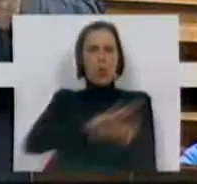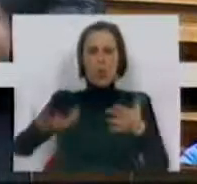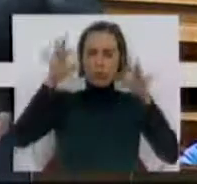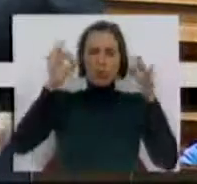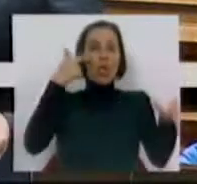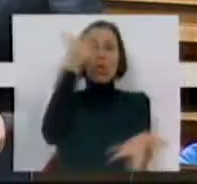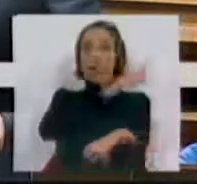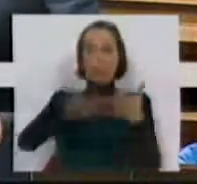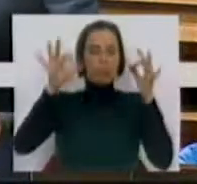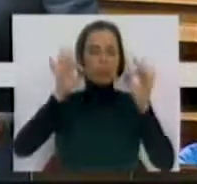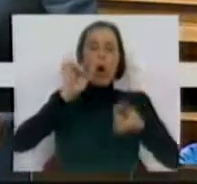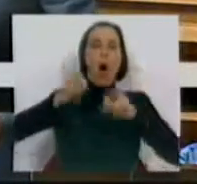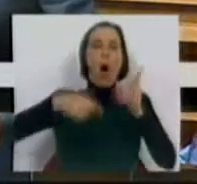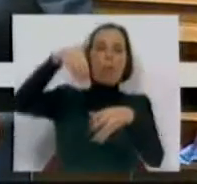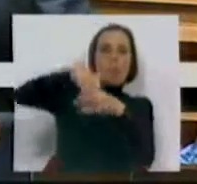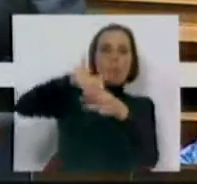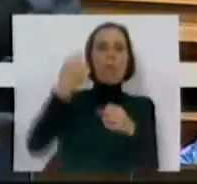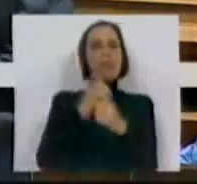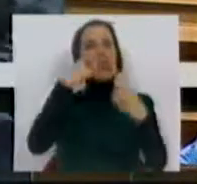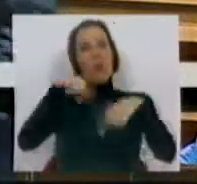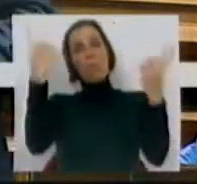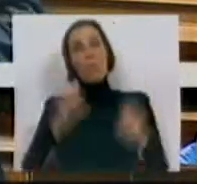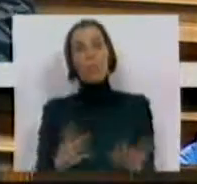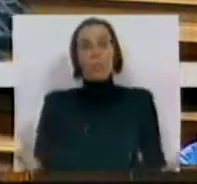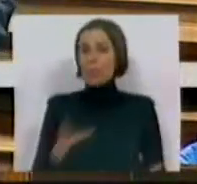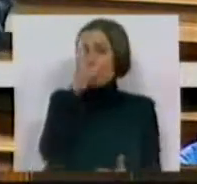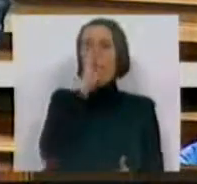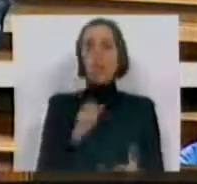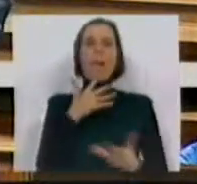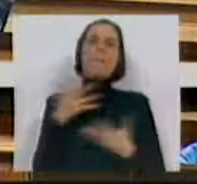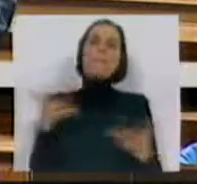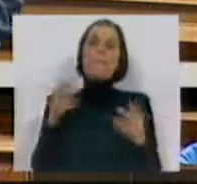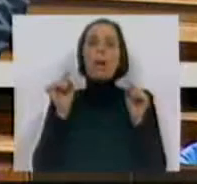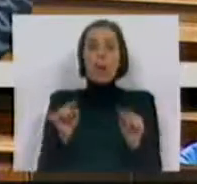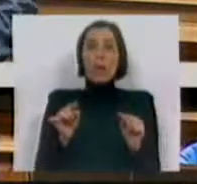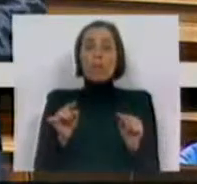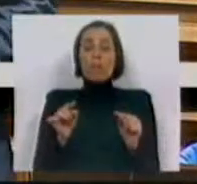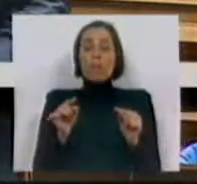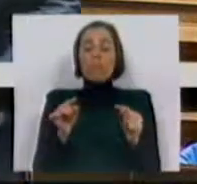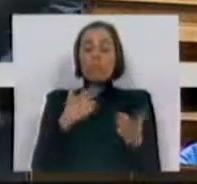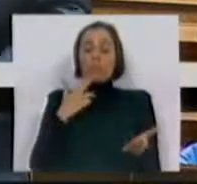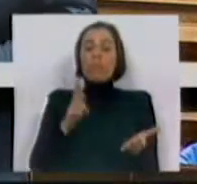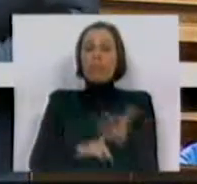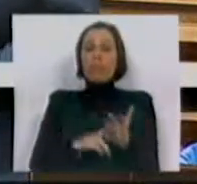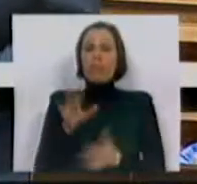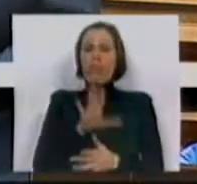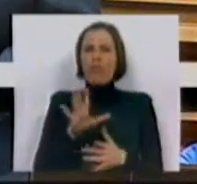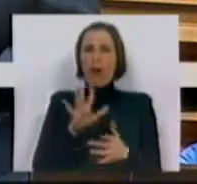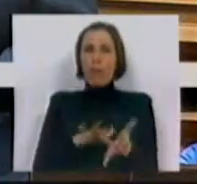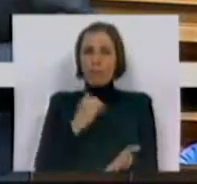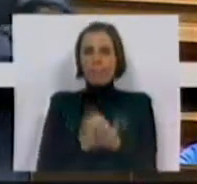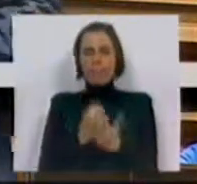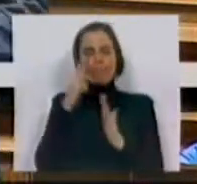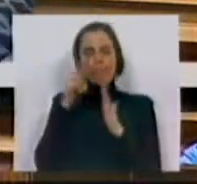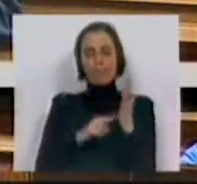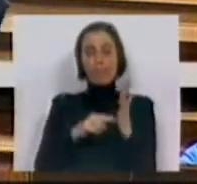sobre o que se passa na função pública. O Governo e a maioria transportam, de facto, de forma definitiva,